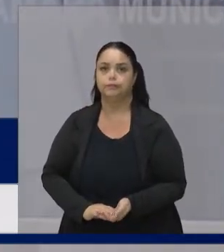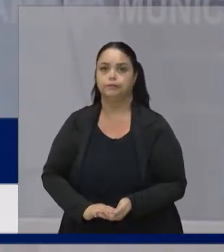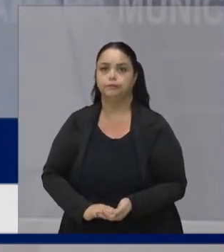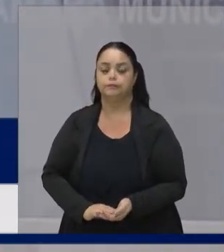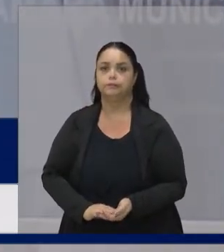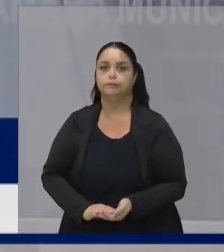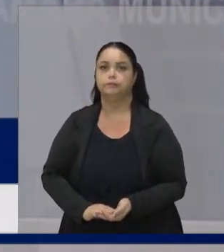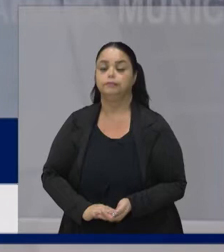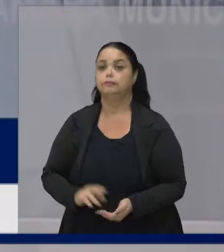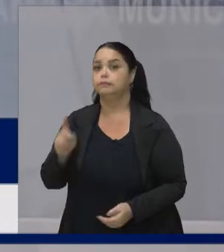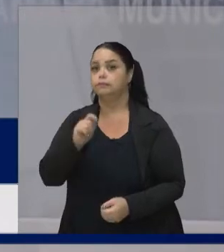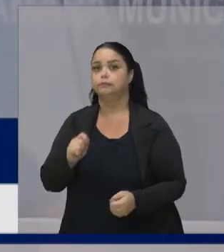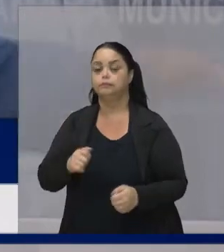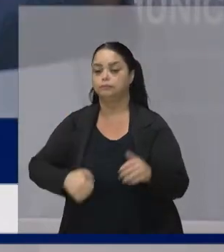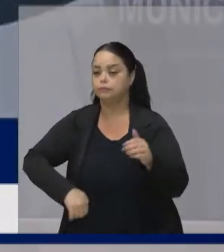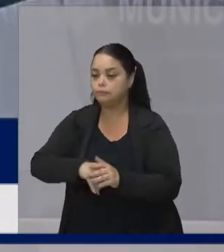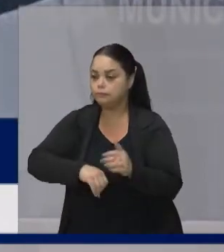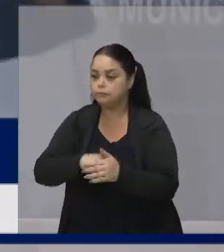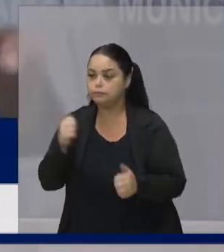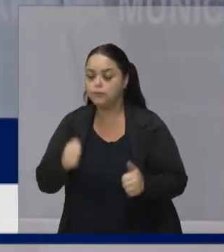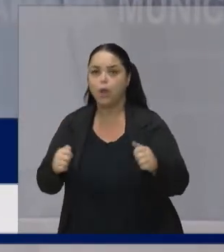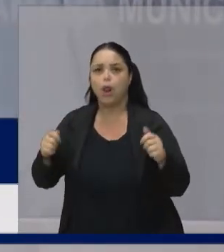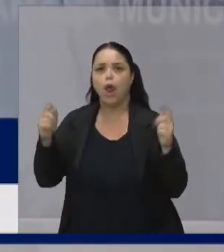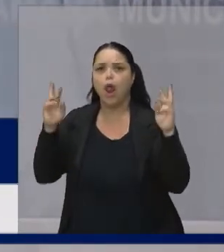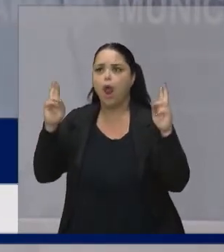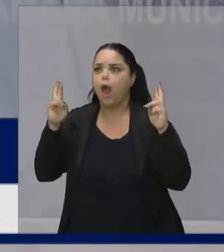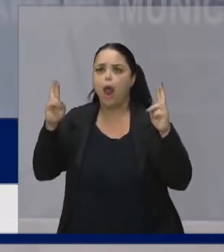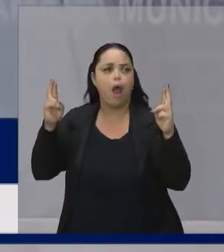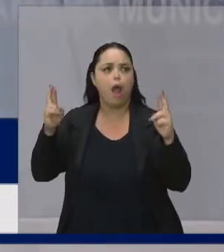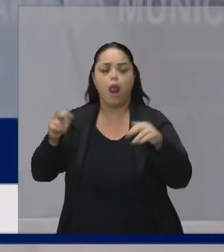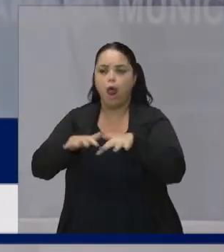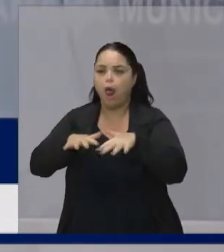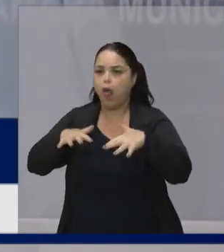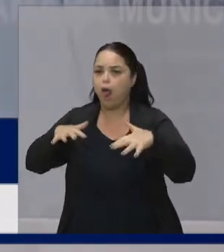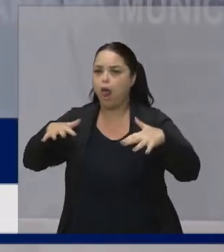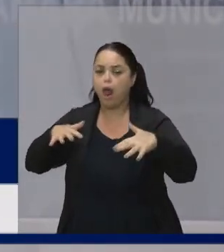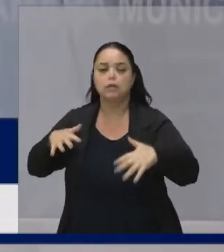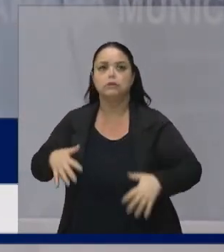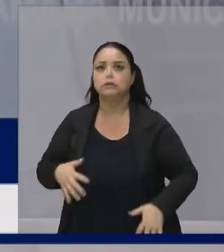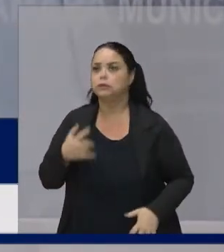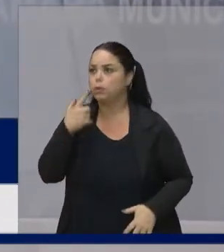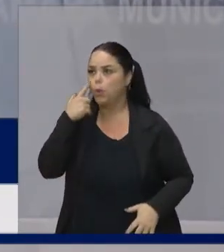Vamos usar o futebol Um pouco aqui Você olha aquela torcida Enorme E você fica com medo